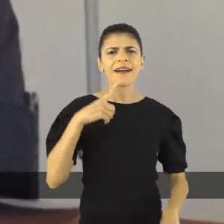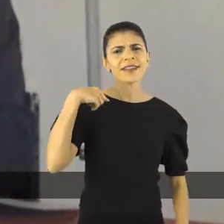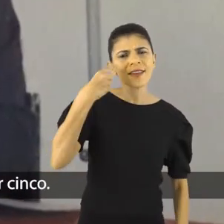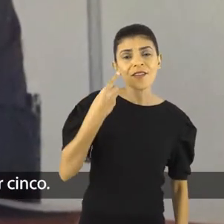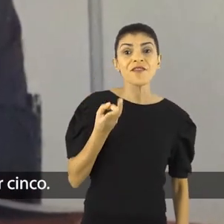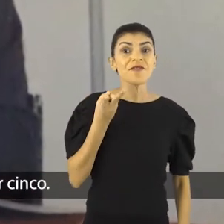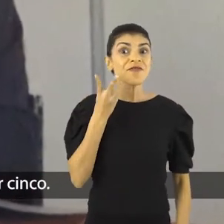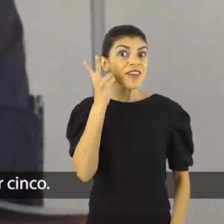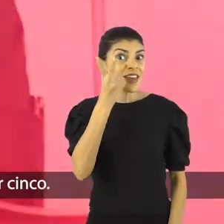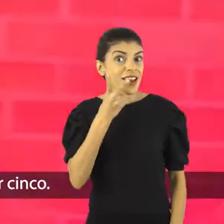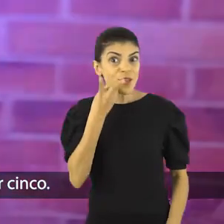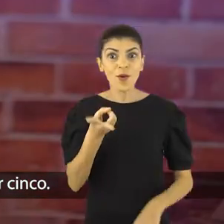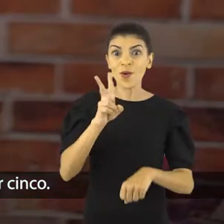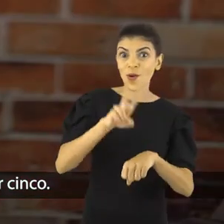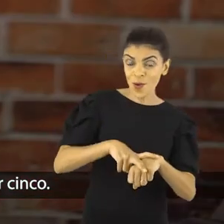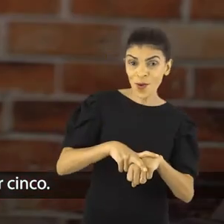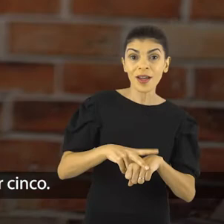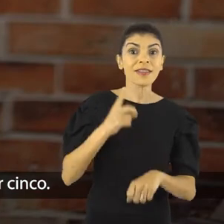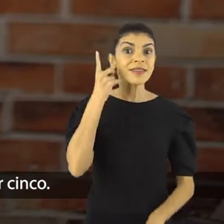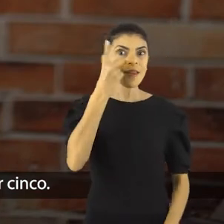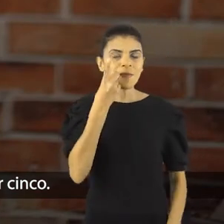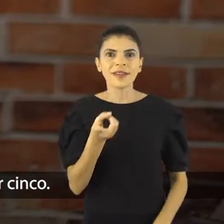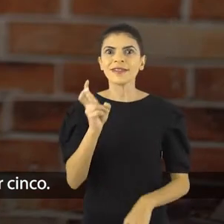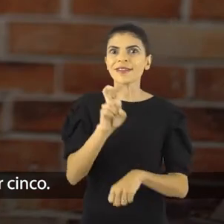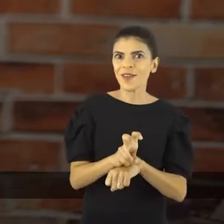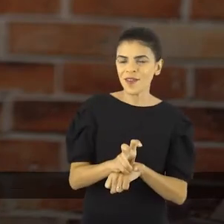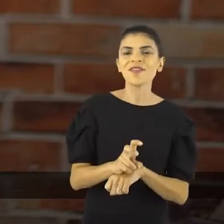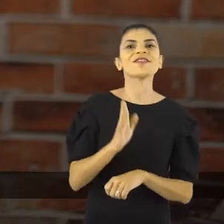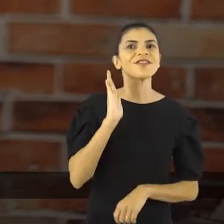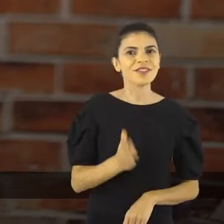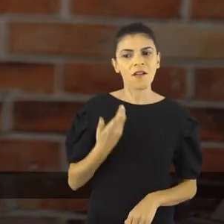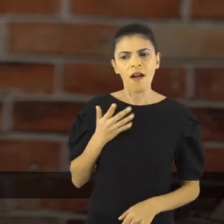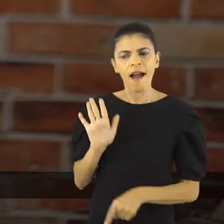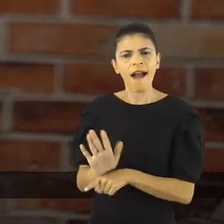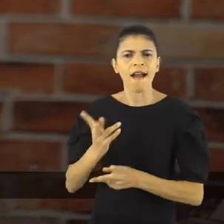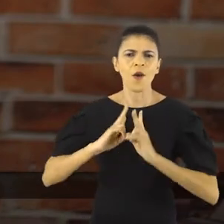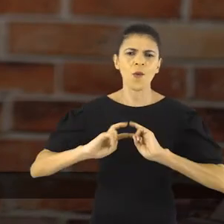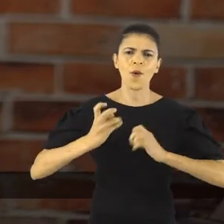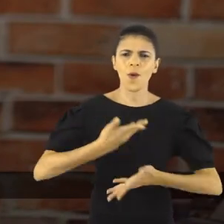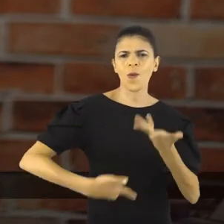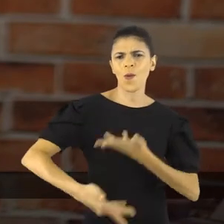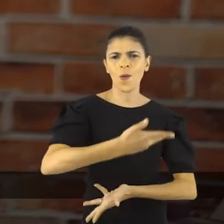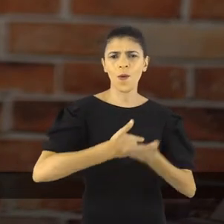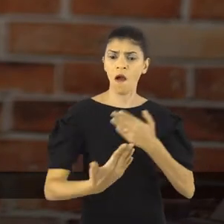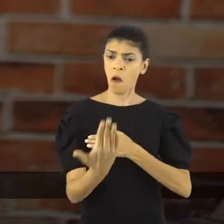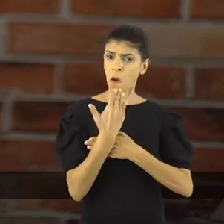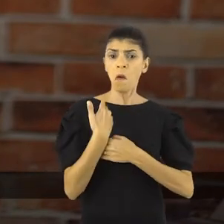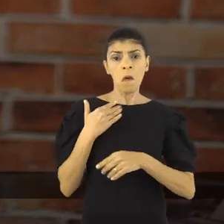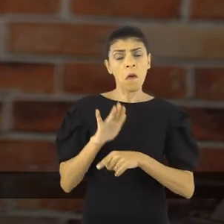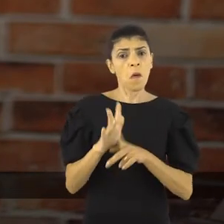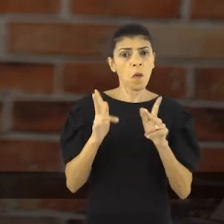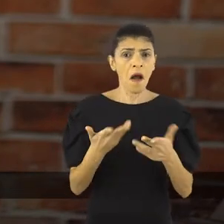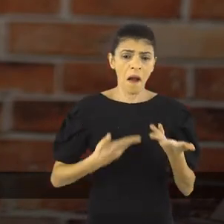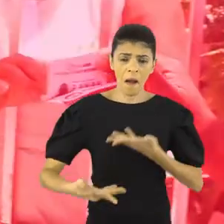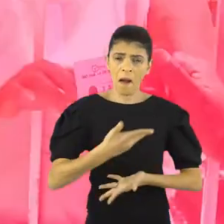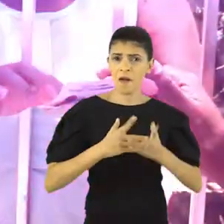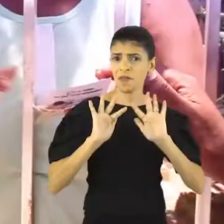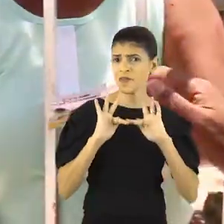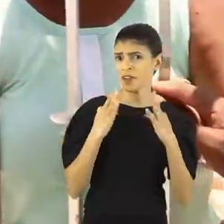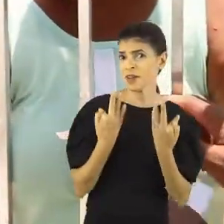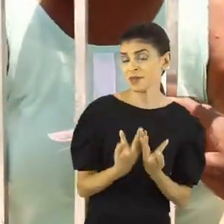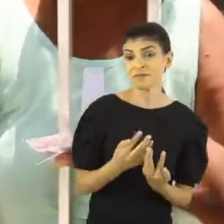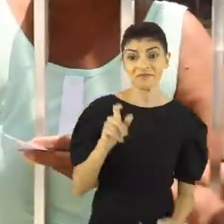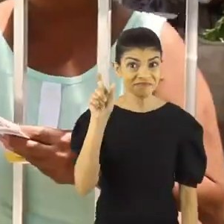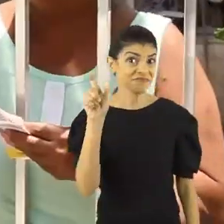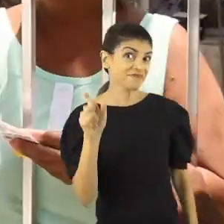advogado, me elegi vereador por duas vezes e deputado por cinco. E agora eu quero retribuir à cidade tudo que ela fez por mim e pela minha família. dá pra